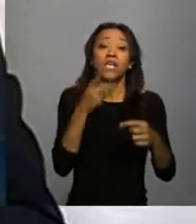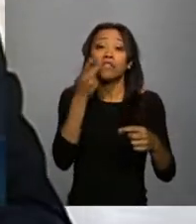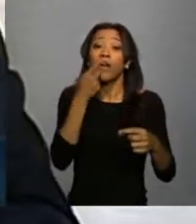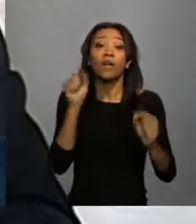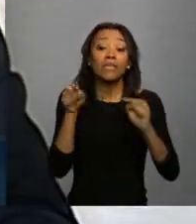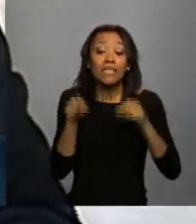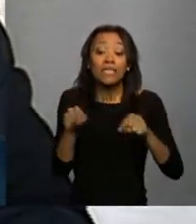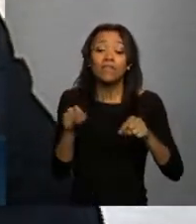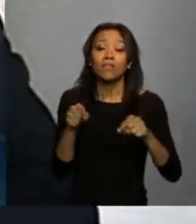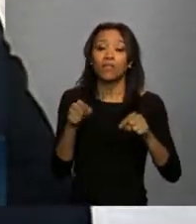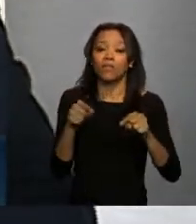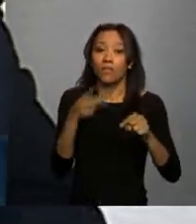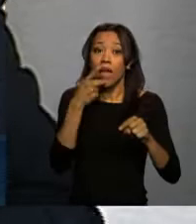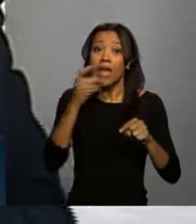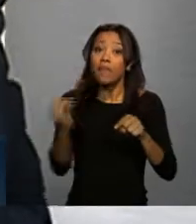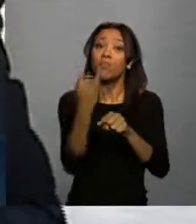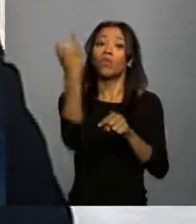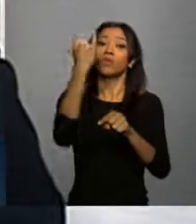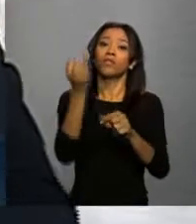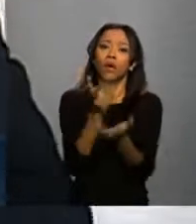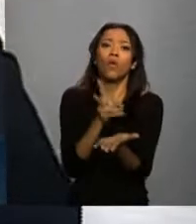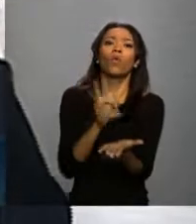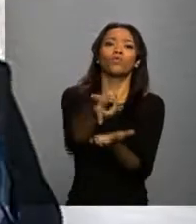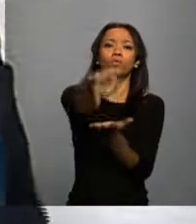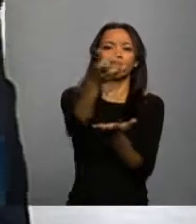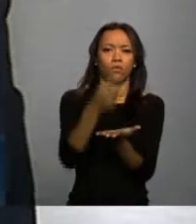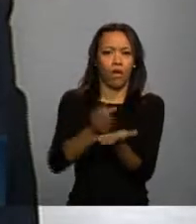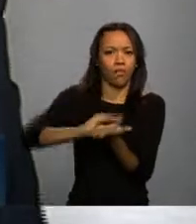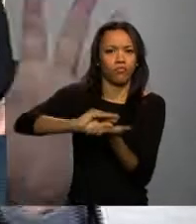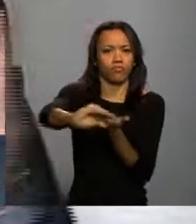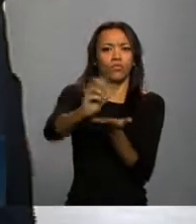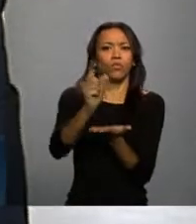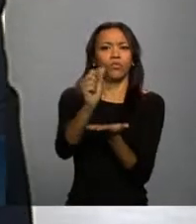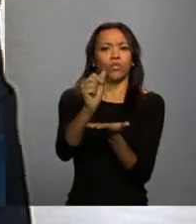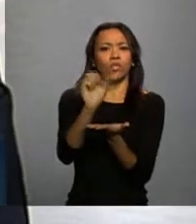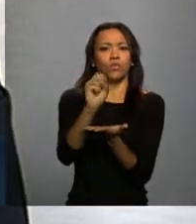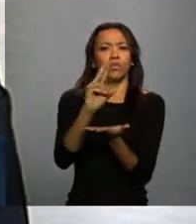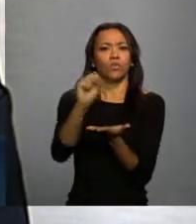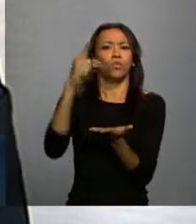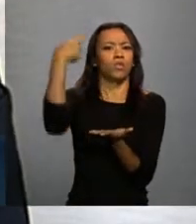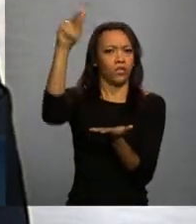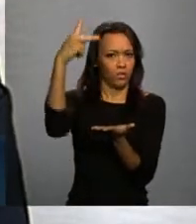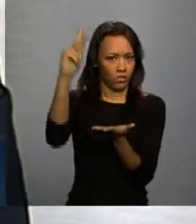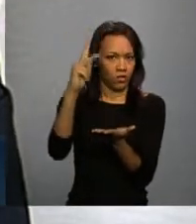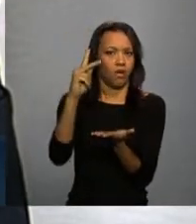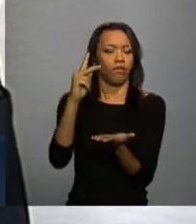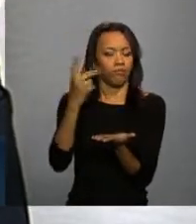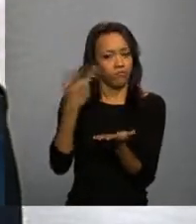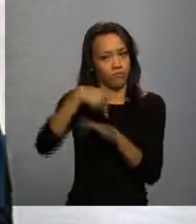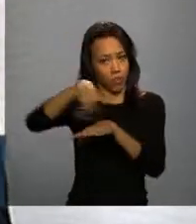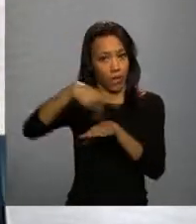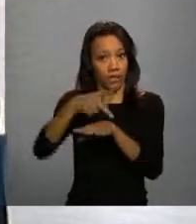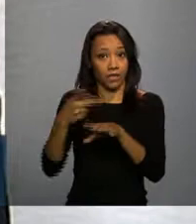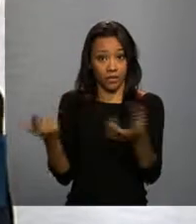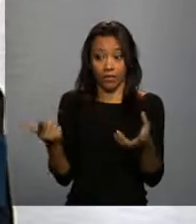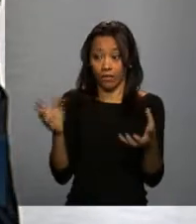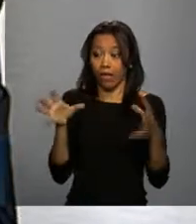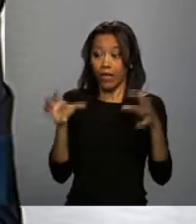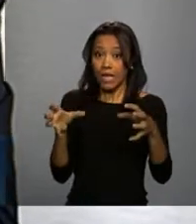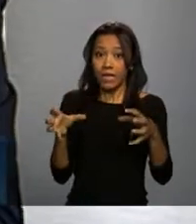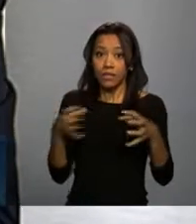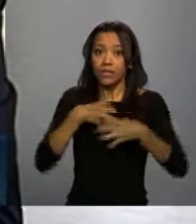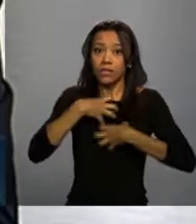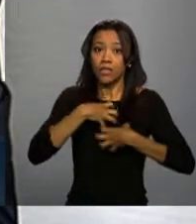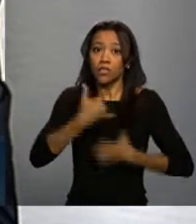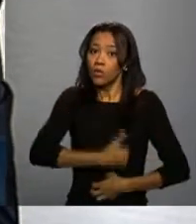que isso vai ser fundamental para poder continuar financiando o Sistema Nacional de Saúde, o SUS deles. É um motivo de tanto